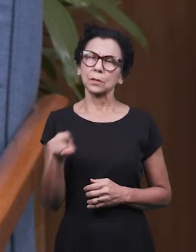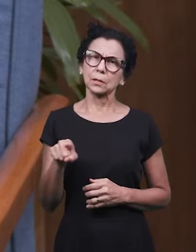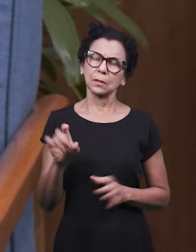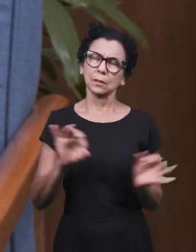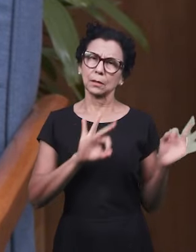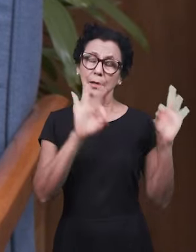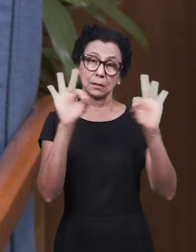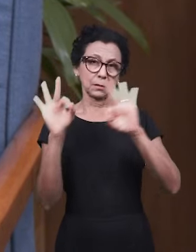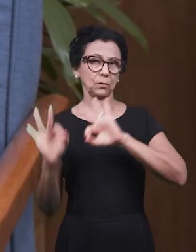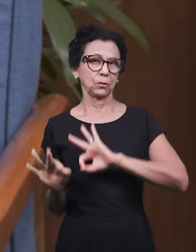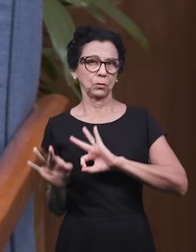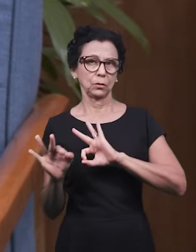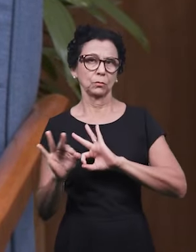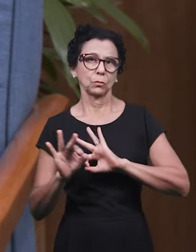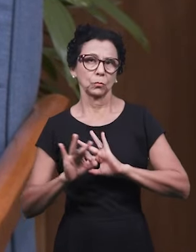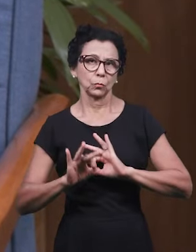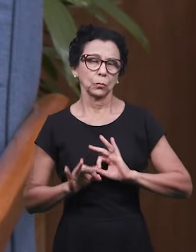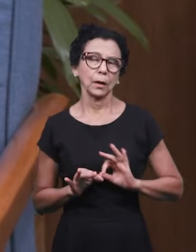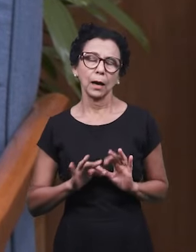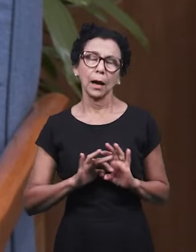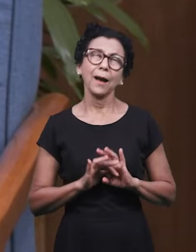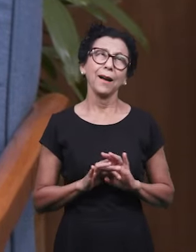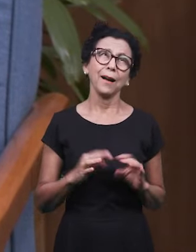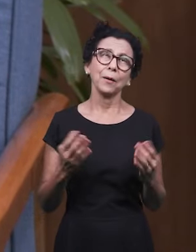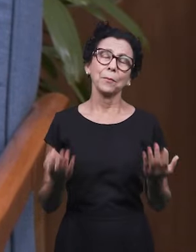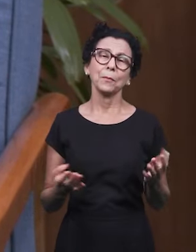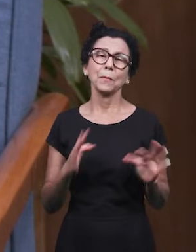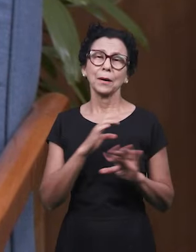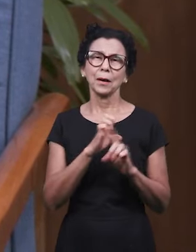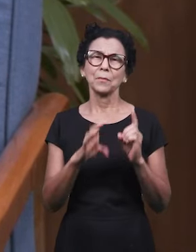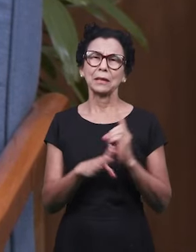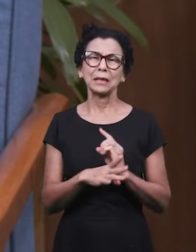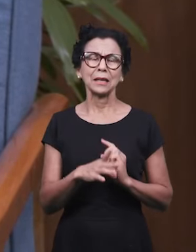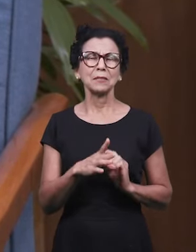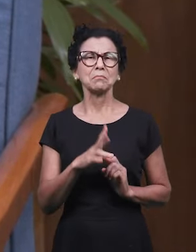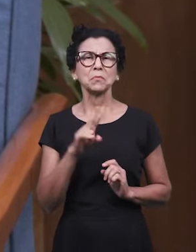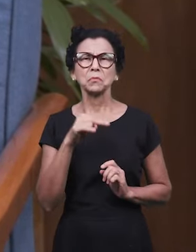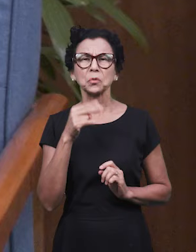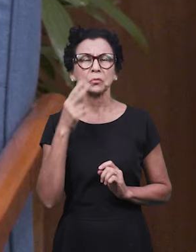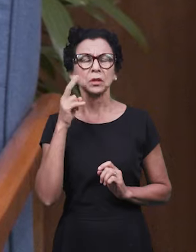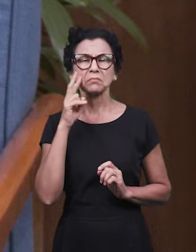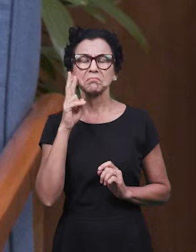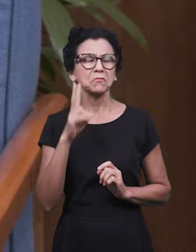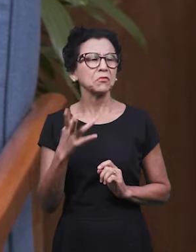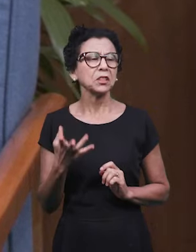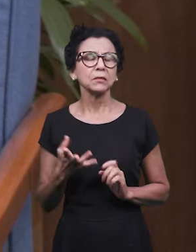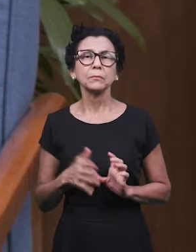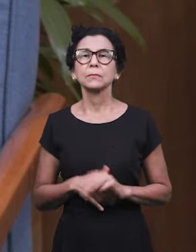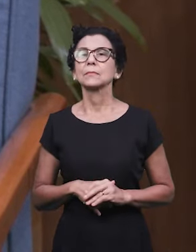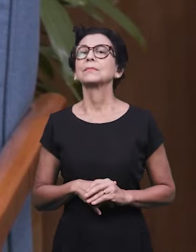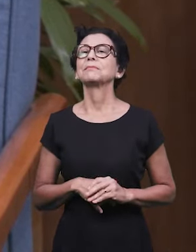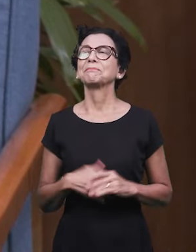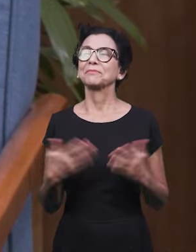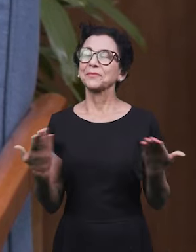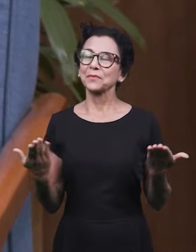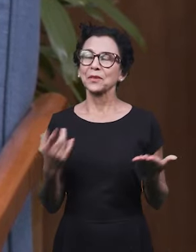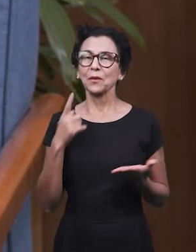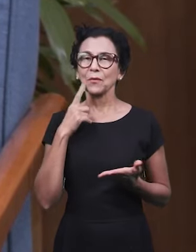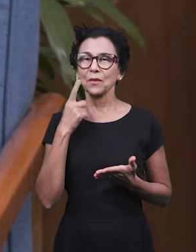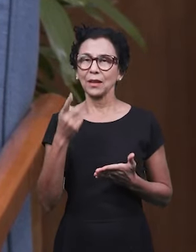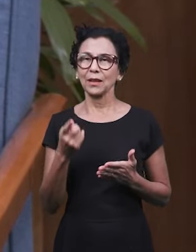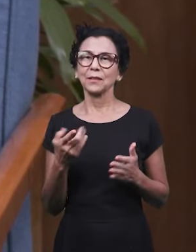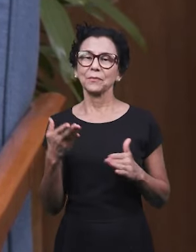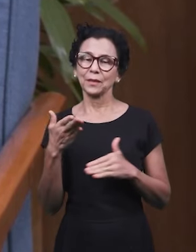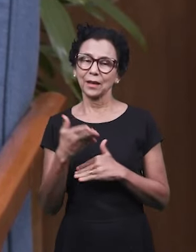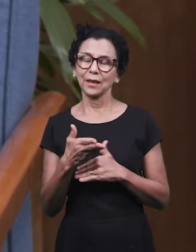você, porventura, está nos vendo, nos assistindo e não assistiu ainda a Escola Bíblica Dominical da Igreja Cristã Maranata, você